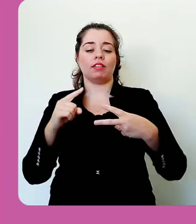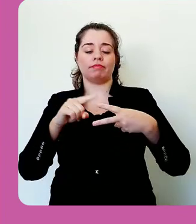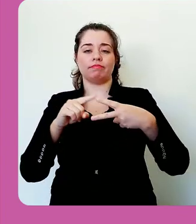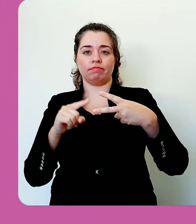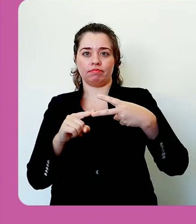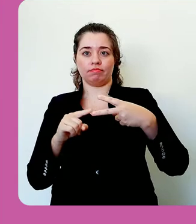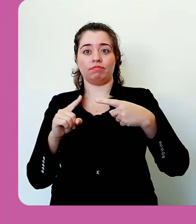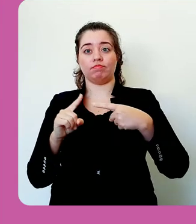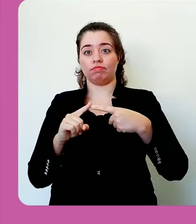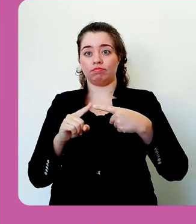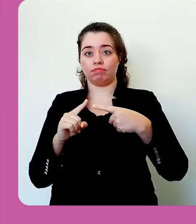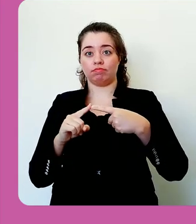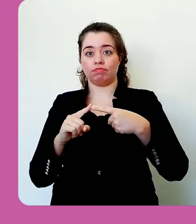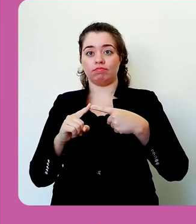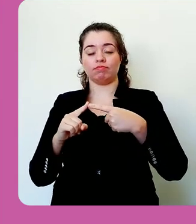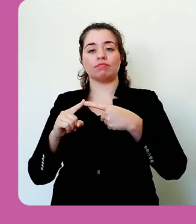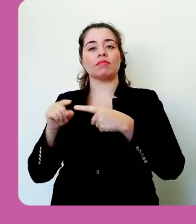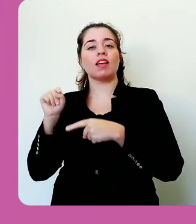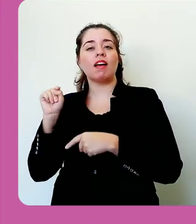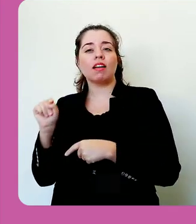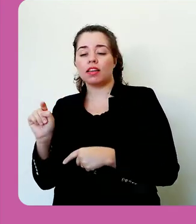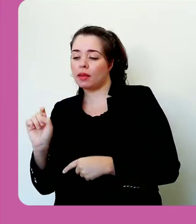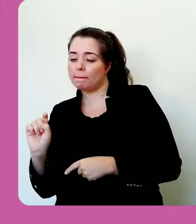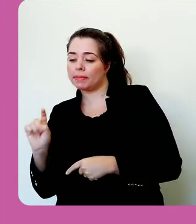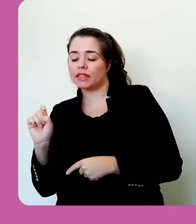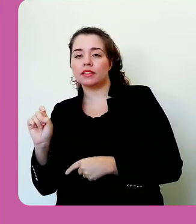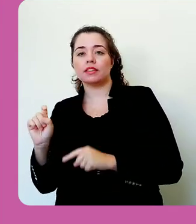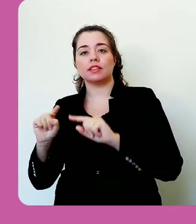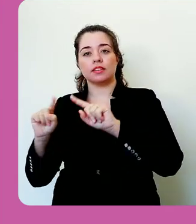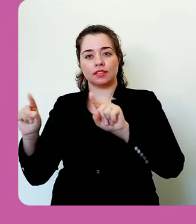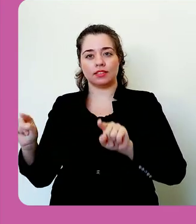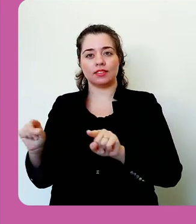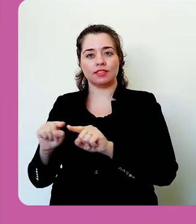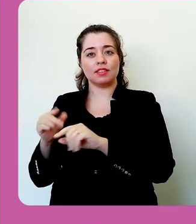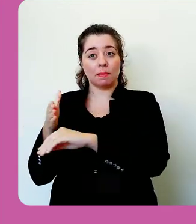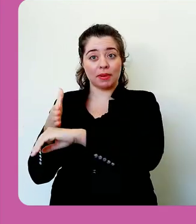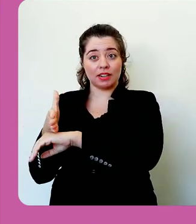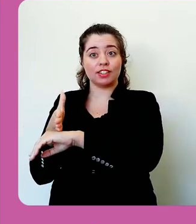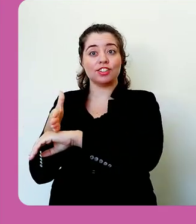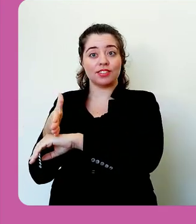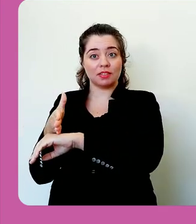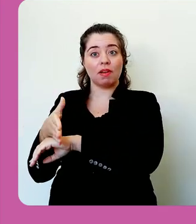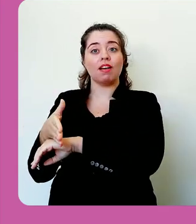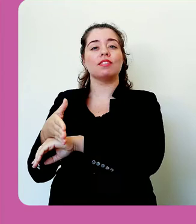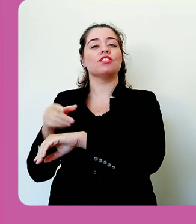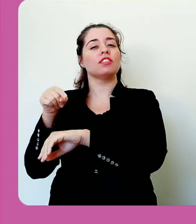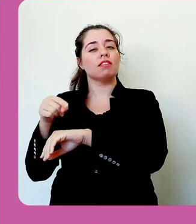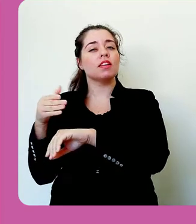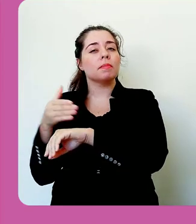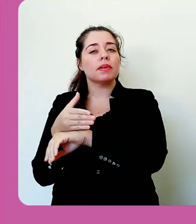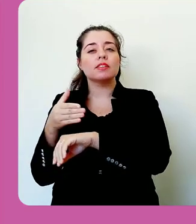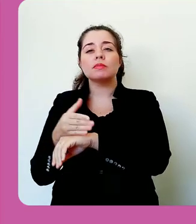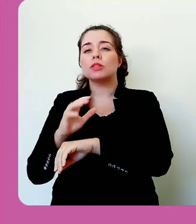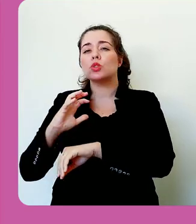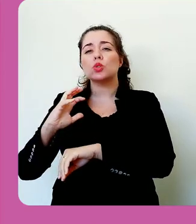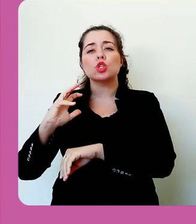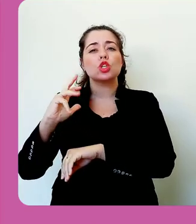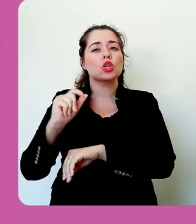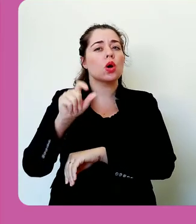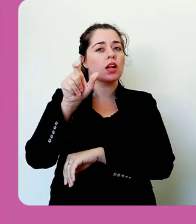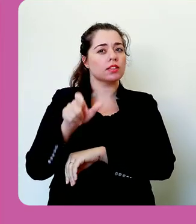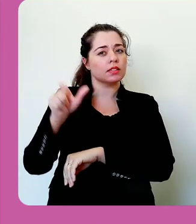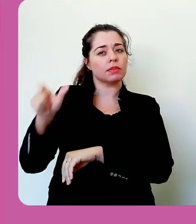posso ir em dois lugares diferentes. Posso ir tanto aqui no link de participantes, onde